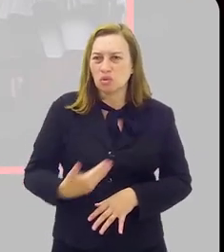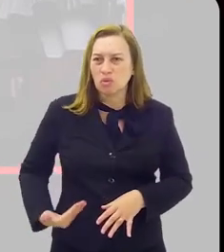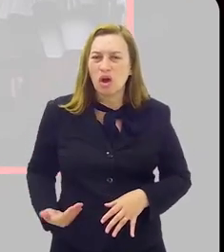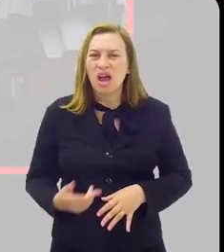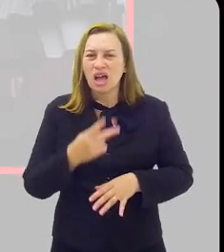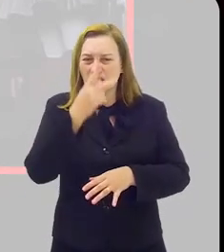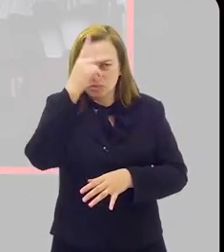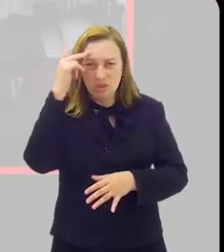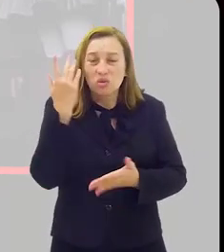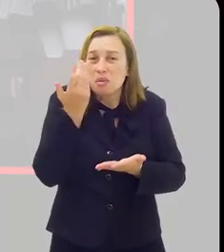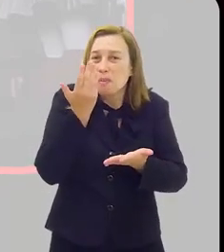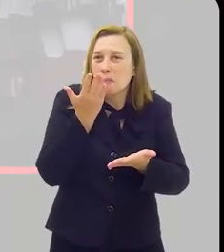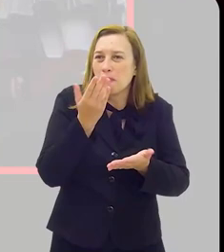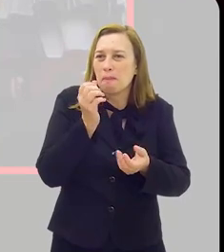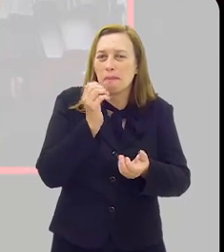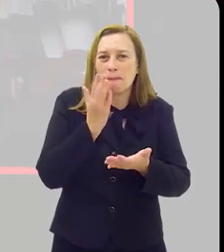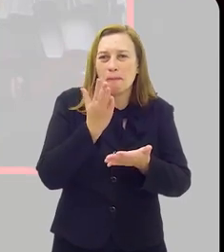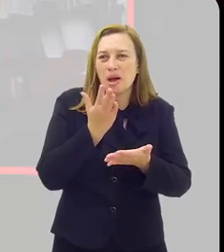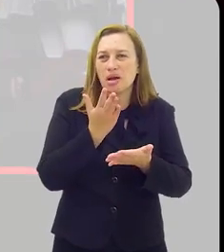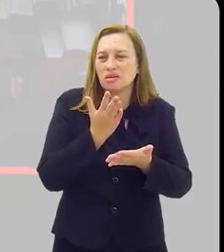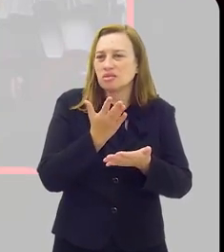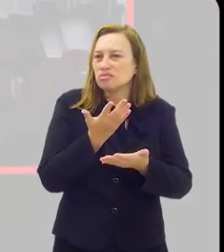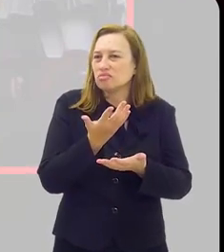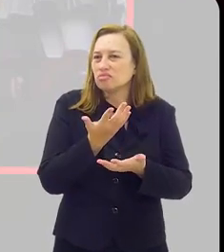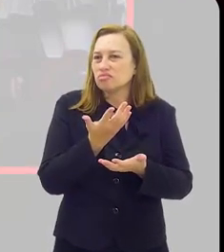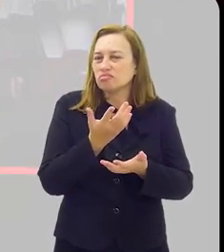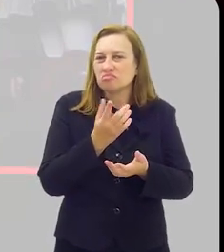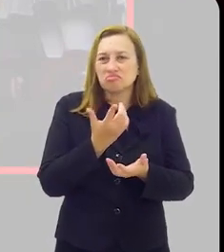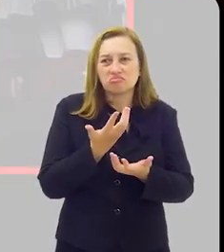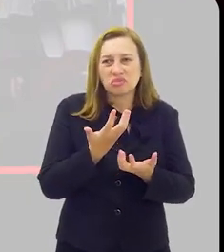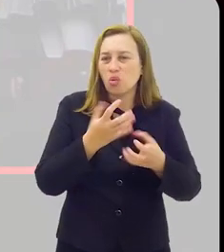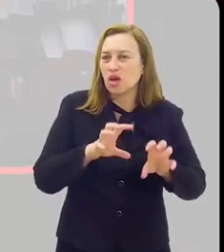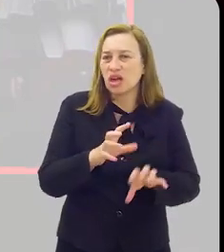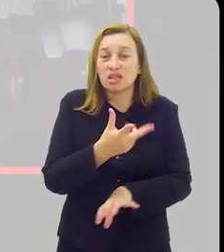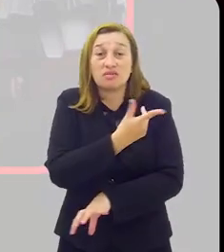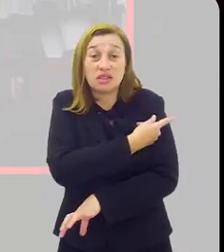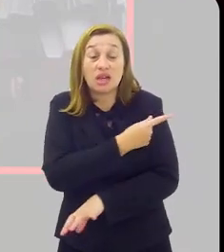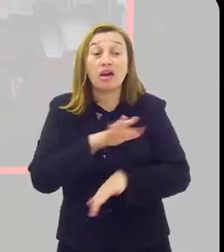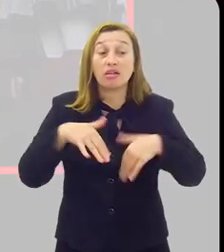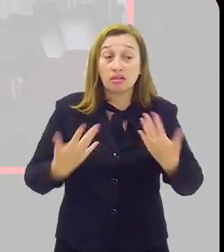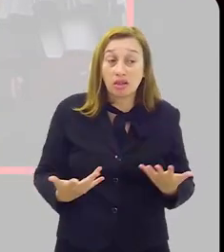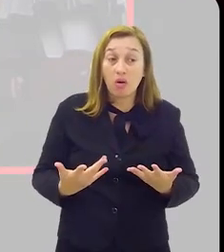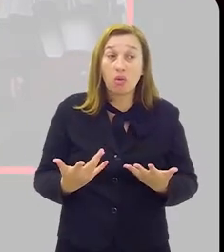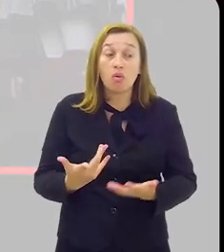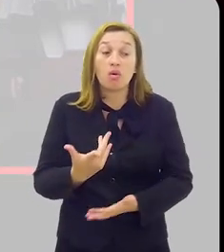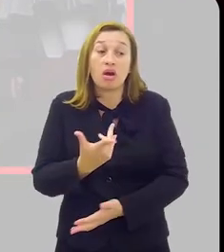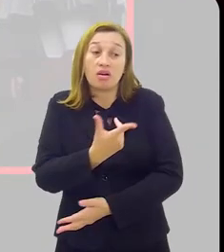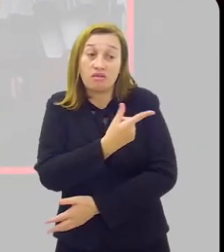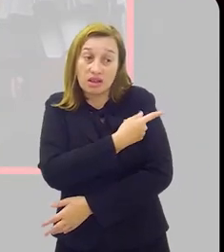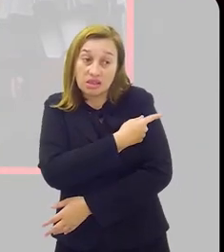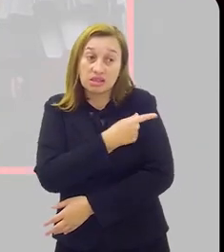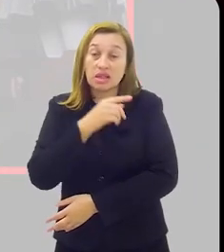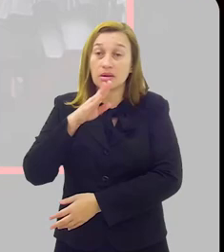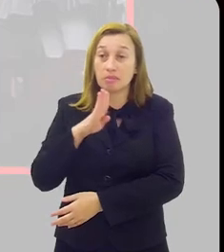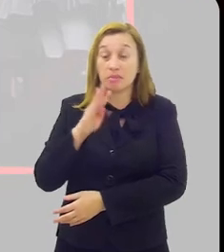pessoas pararam muito de procurar. Então, essas doses de reforço da bivalente têm que ser o